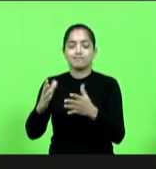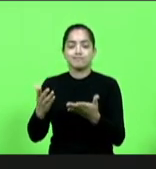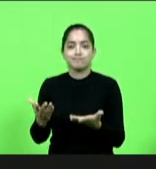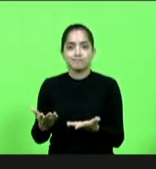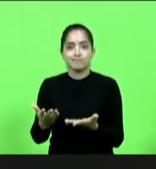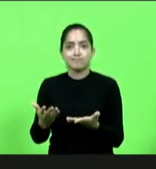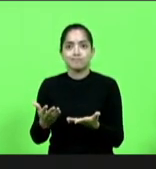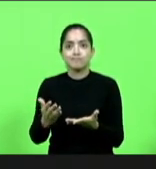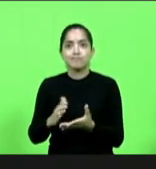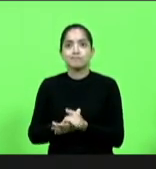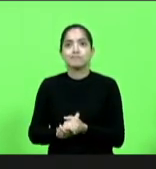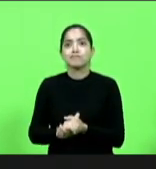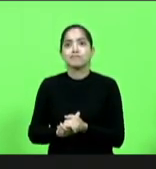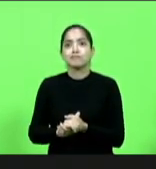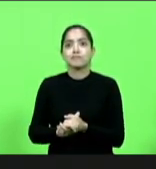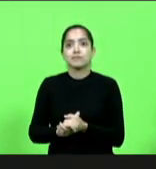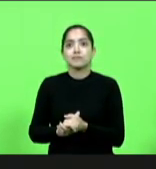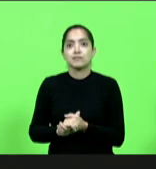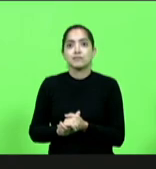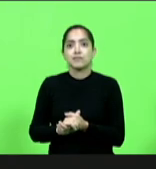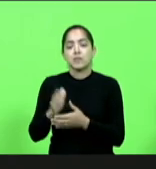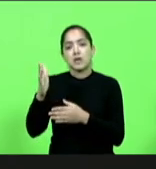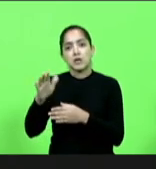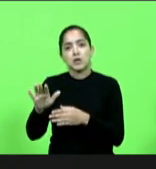nós passamos a mão em cima da cabeça